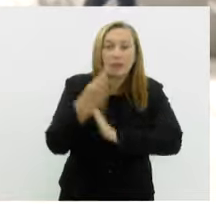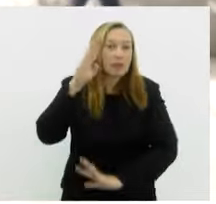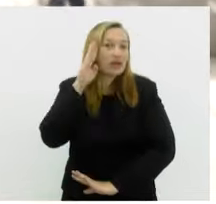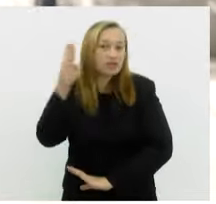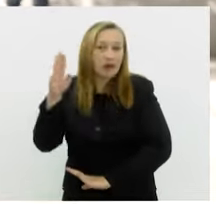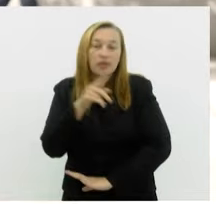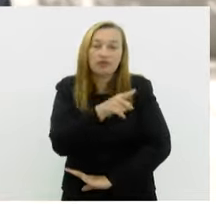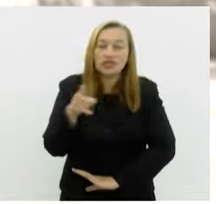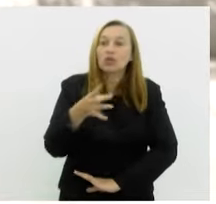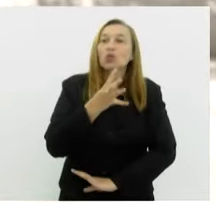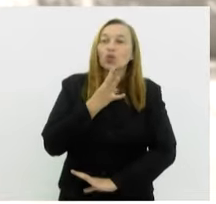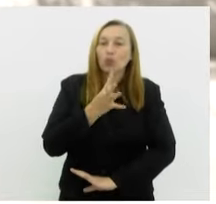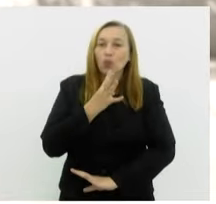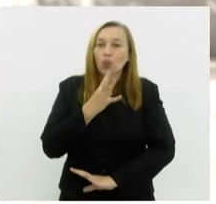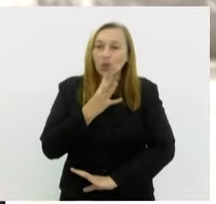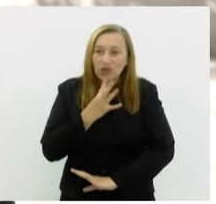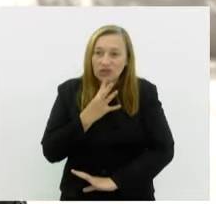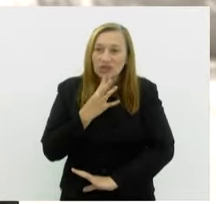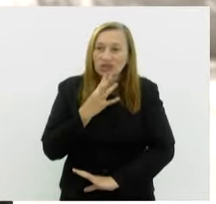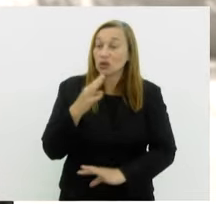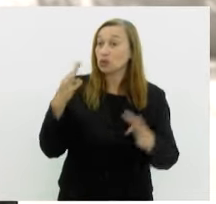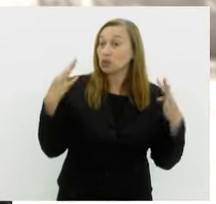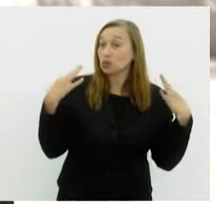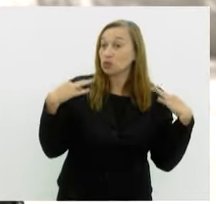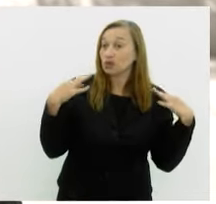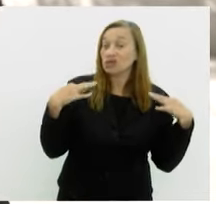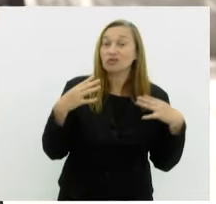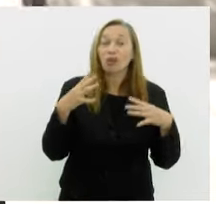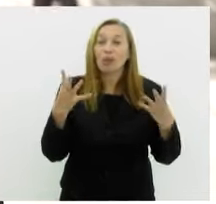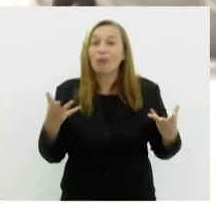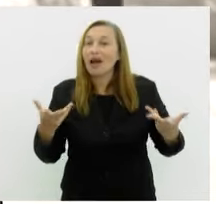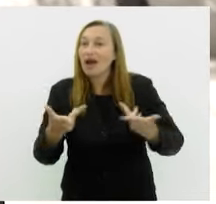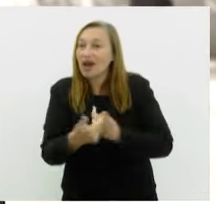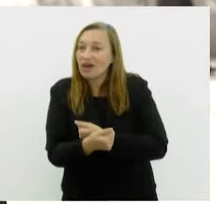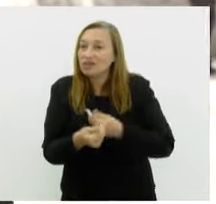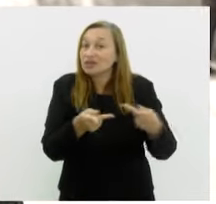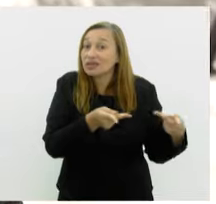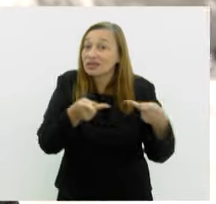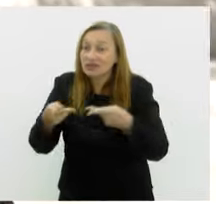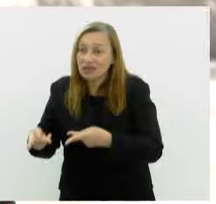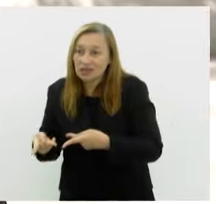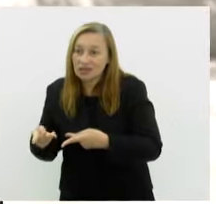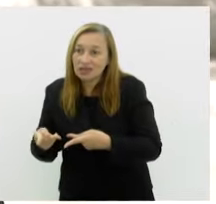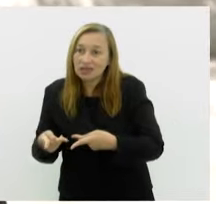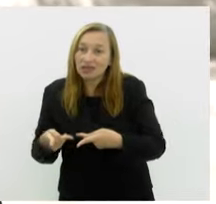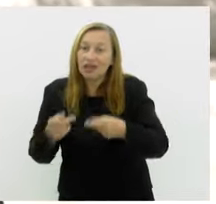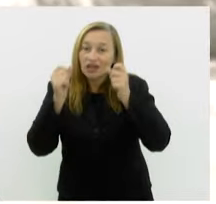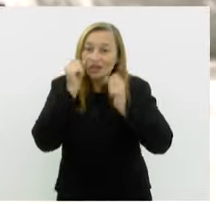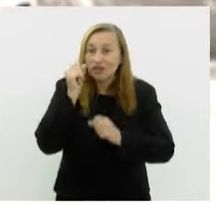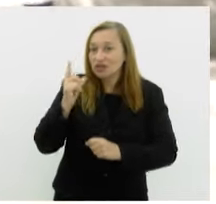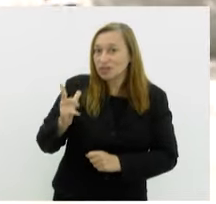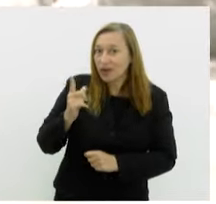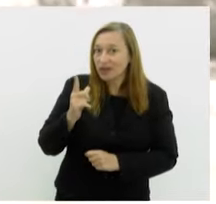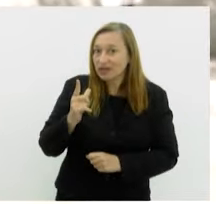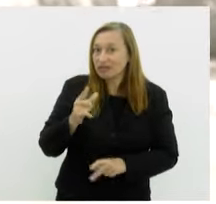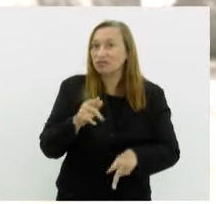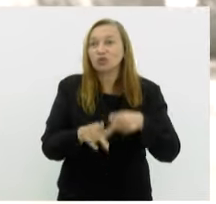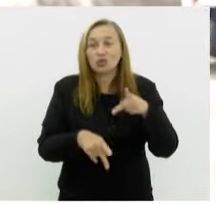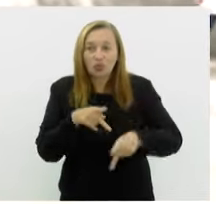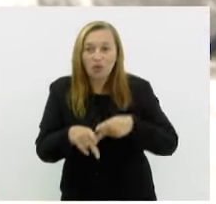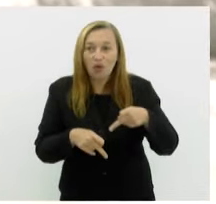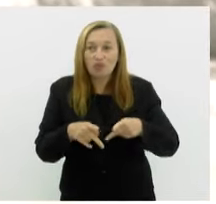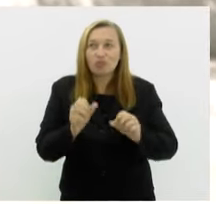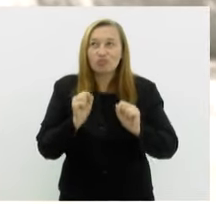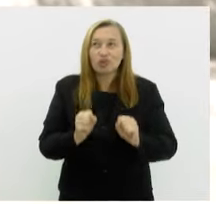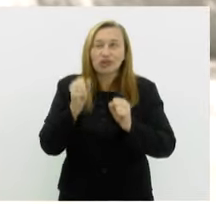para que vocês estejam conhecendo os nossos roteiros, que são incríveis, extremamente criativos e que despertam na galera um poder de